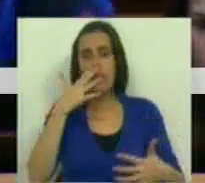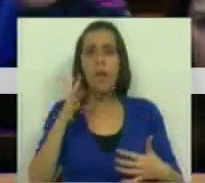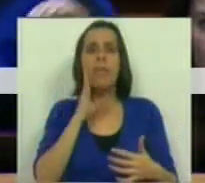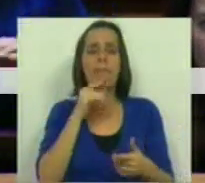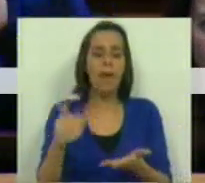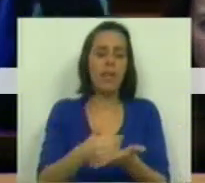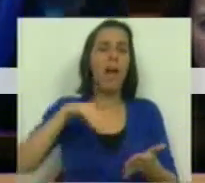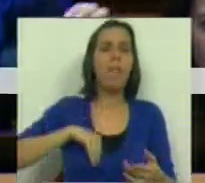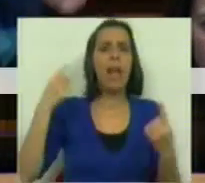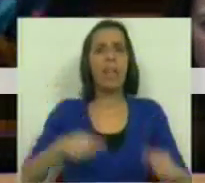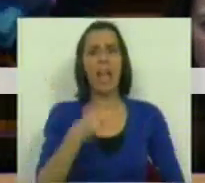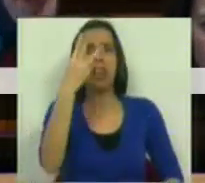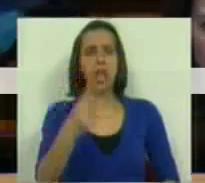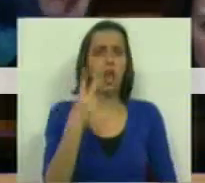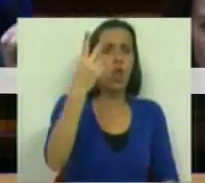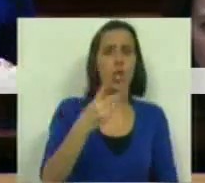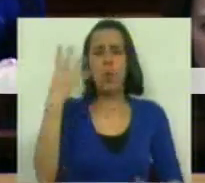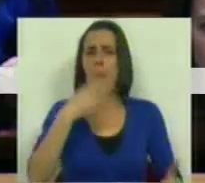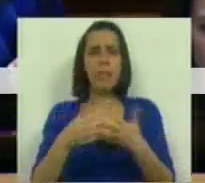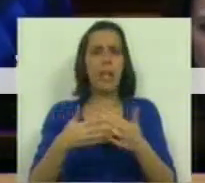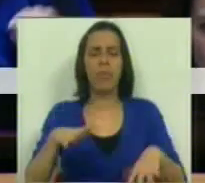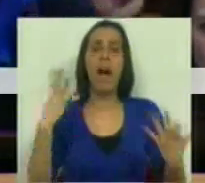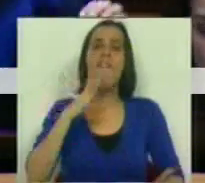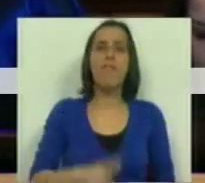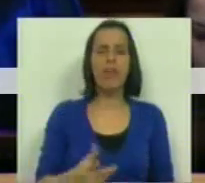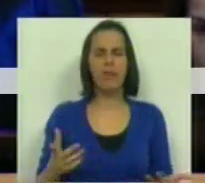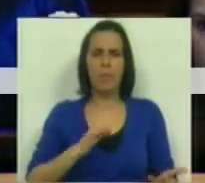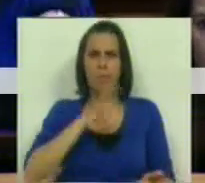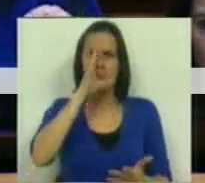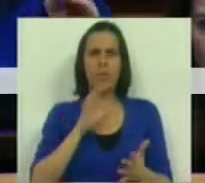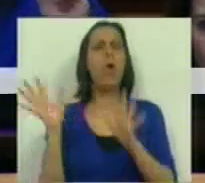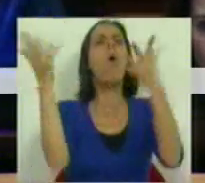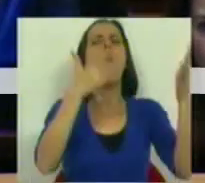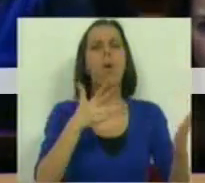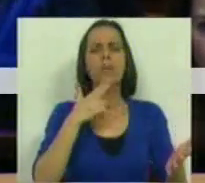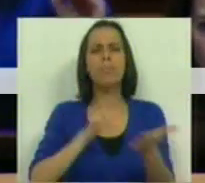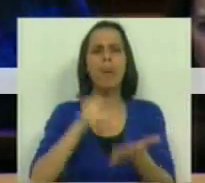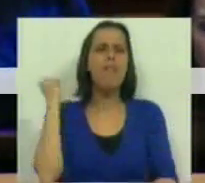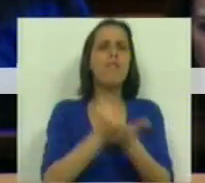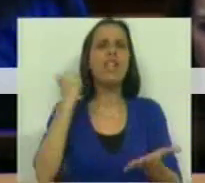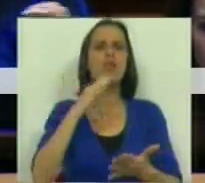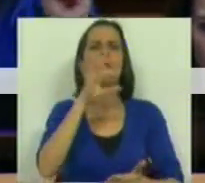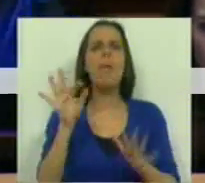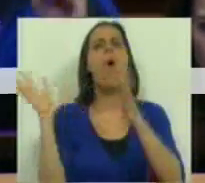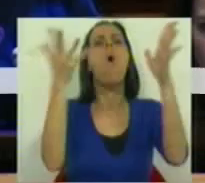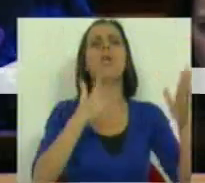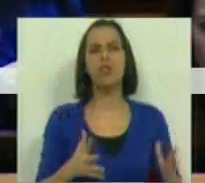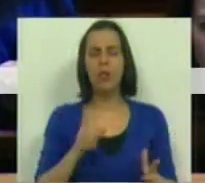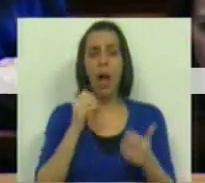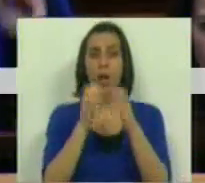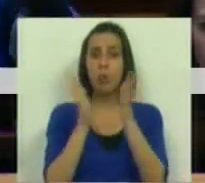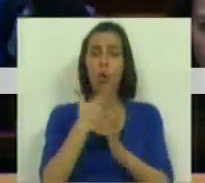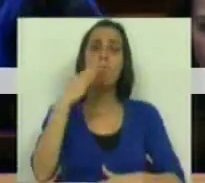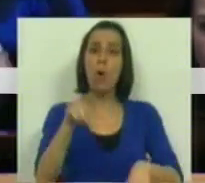dos rendimentos, tanto faz de ter 3, como 2, como 4 filhos. Sr. Ministro, onde é que está o visto familiar de todas as